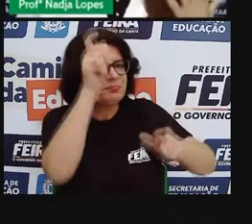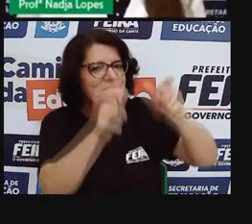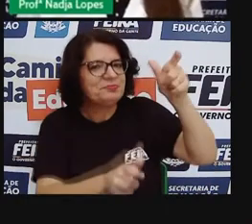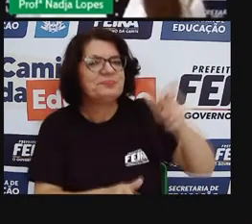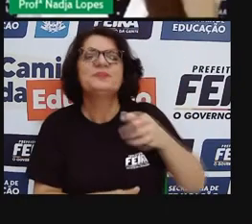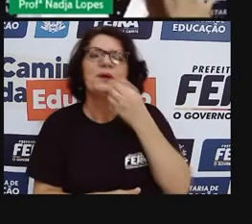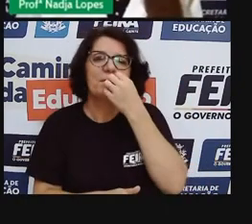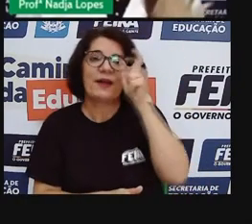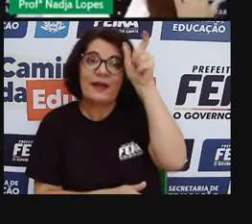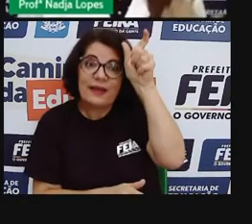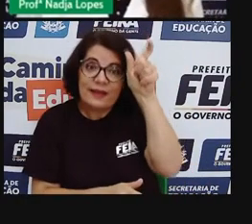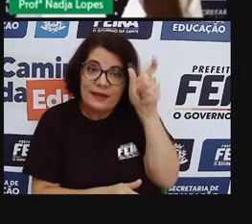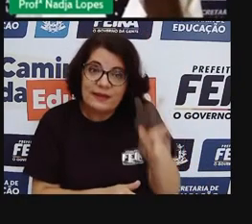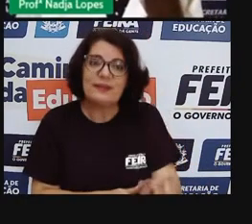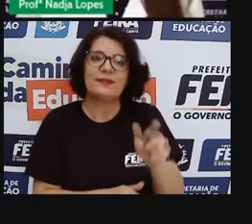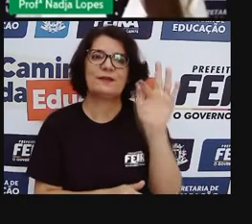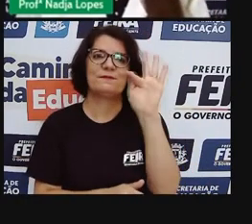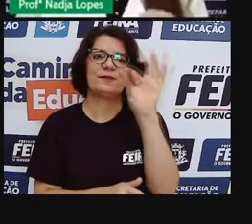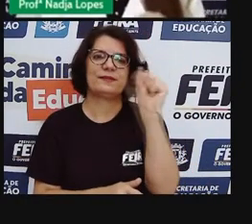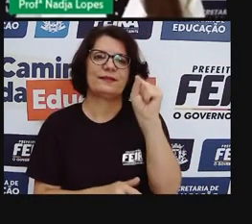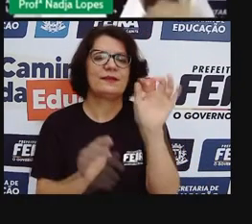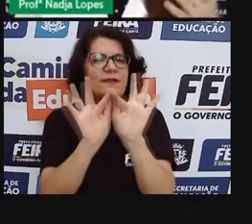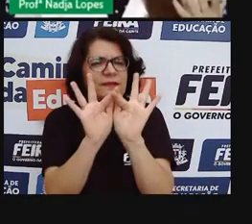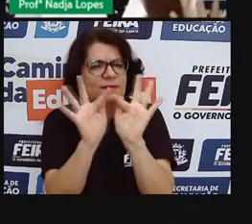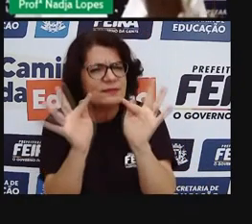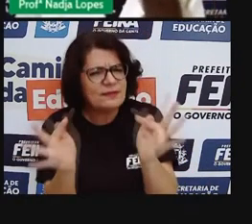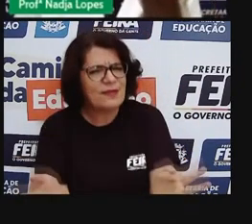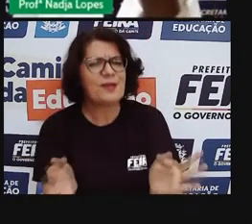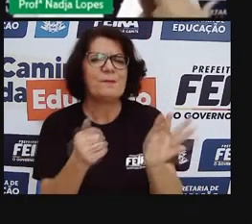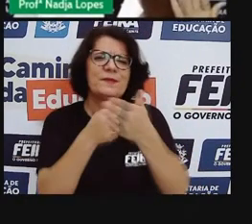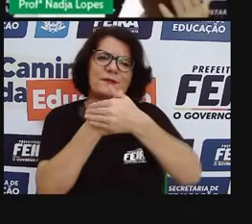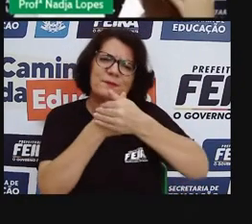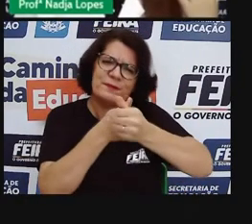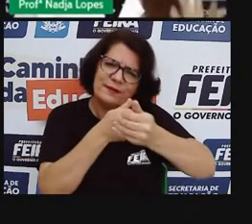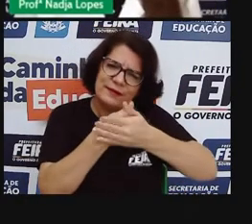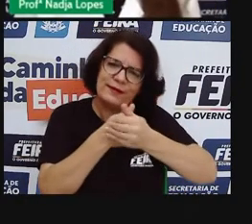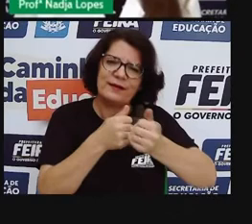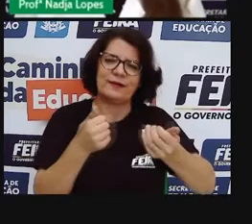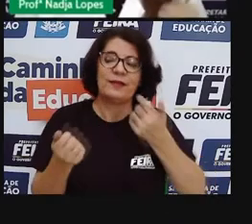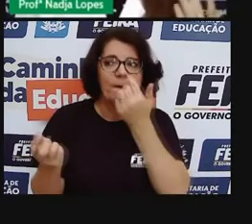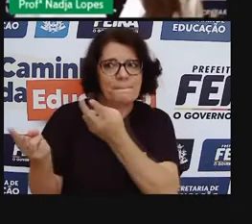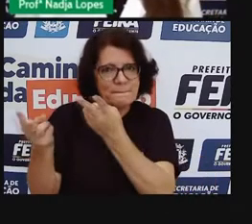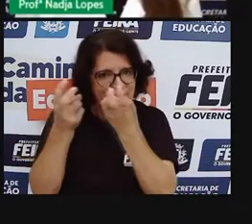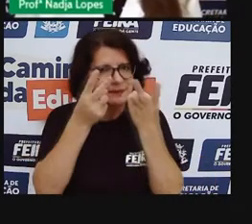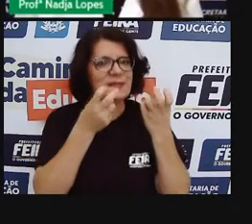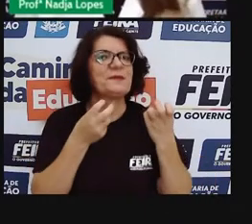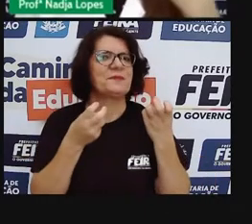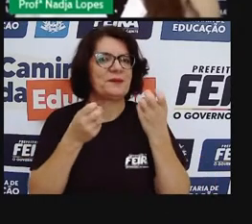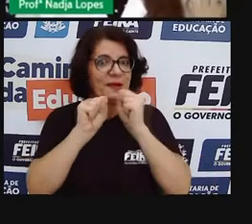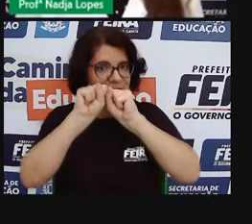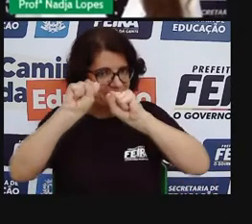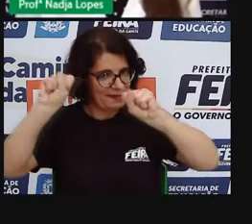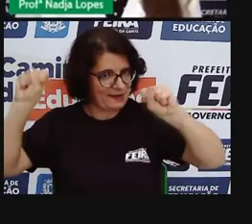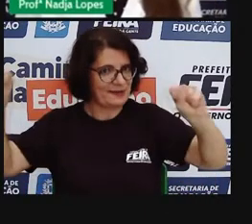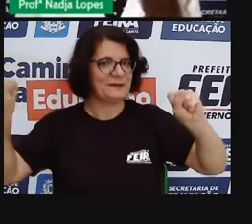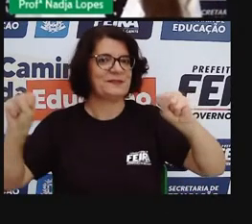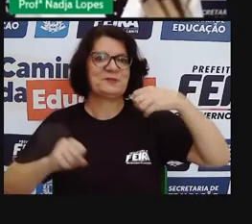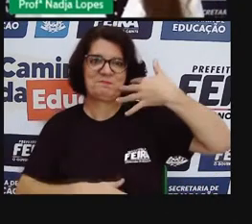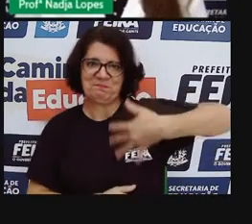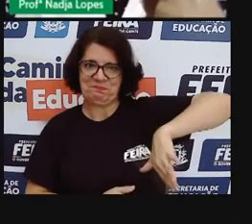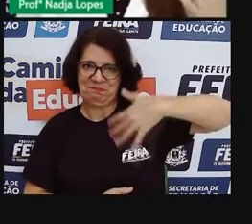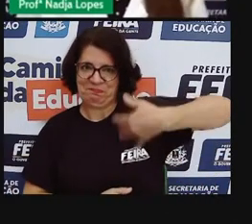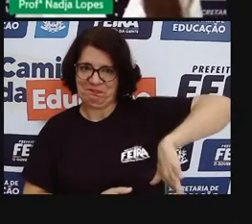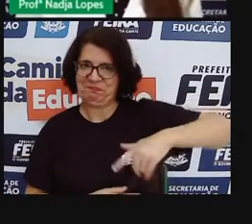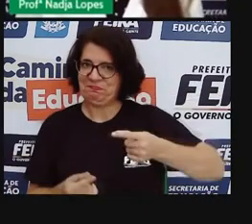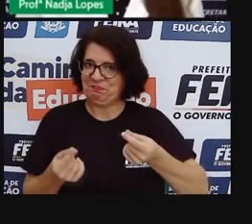é característica da nossa cidade. Então, a gente tem que perceber o quanto ela é grande, o quanto ela é rica, o quanto ela se desenvolve